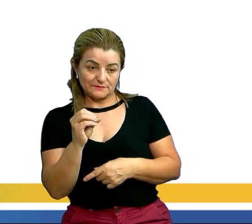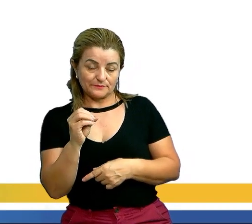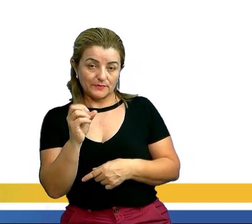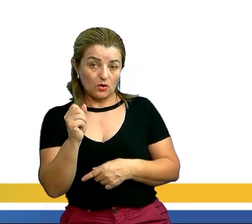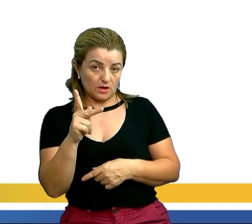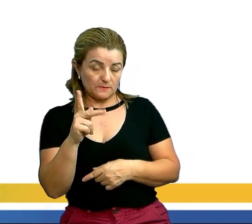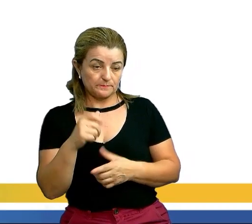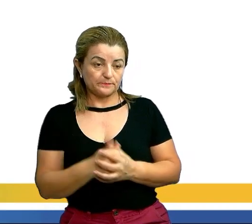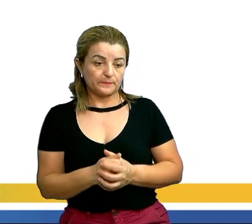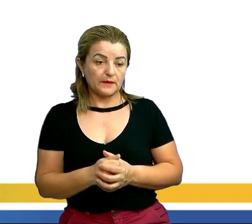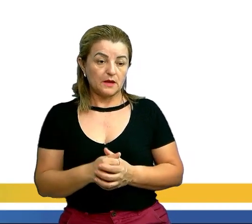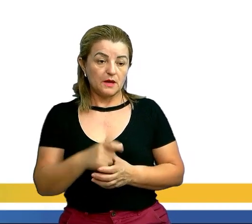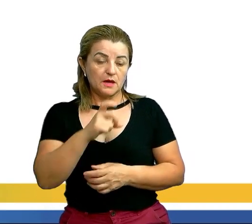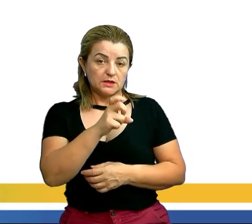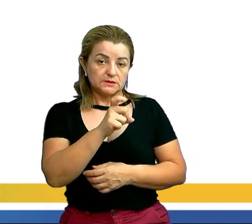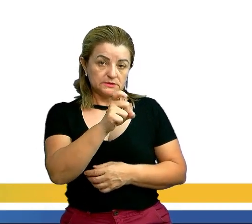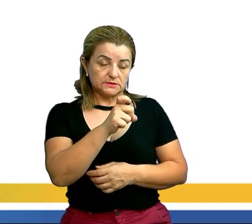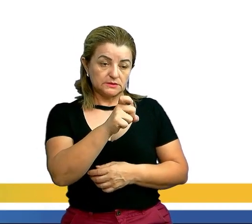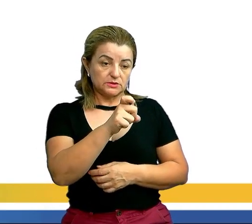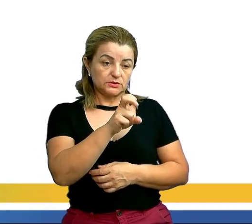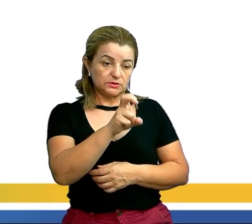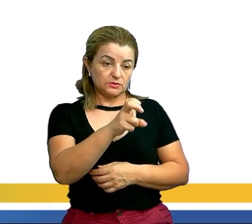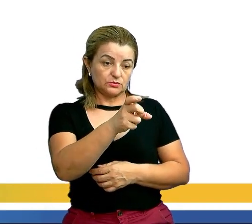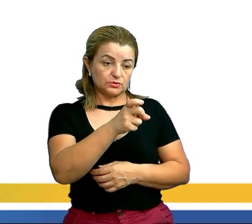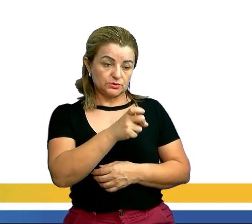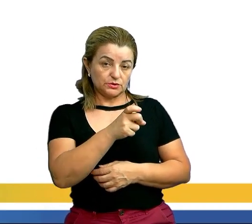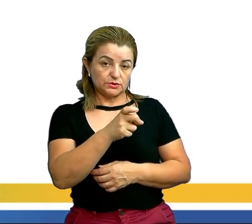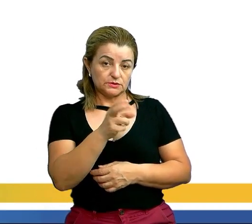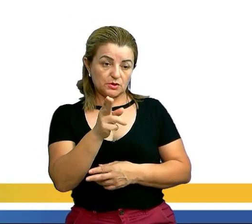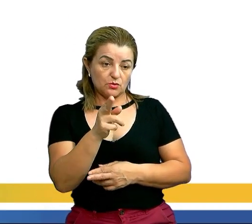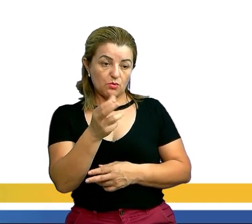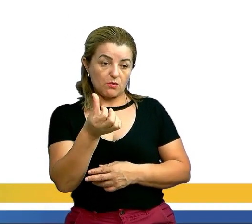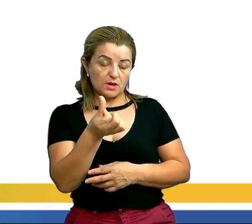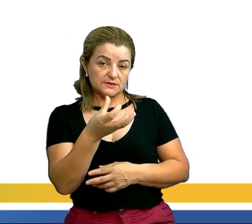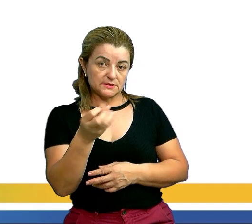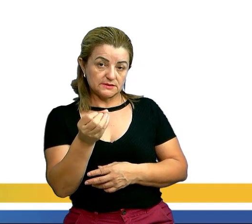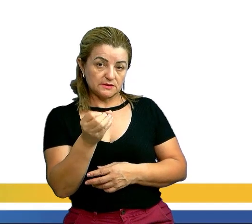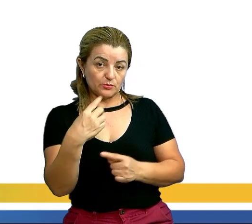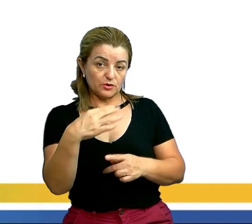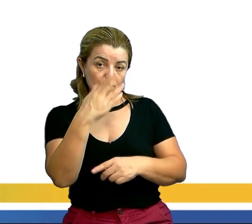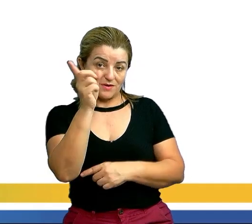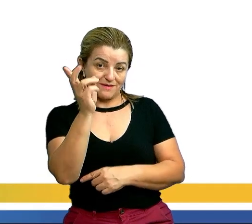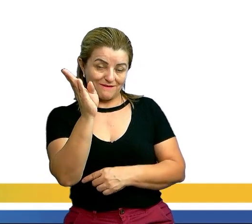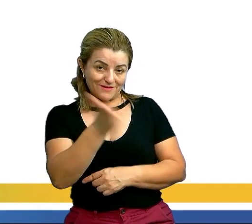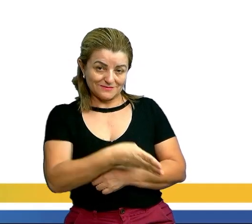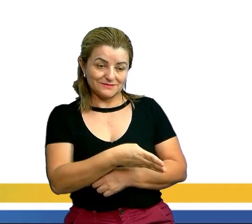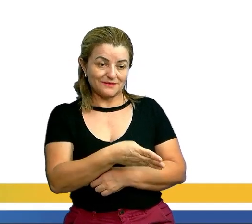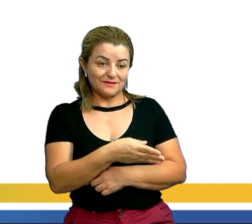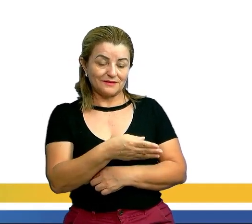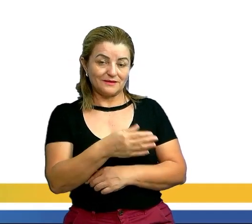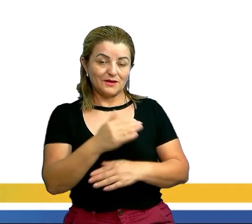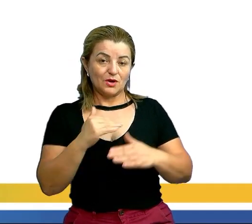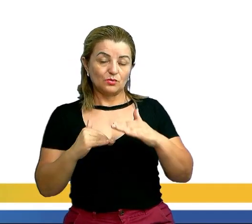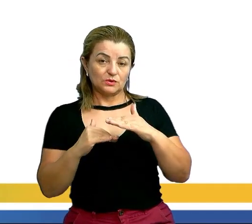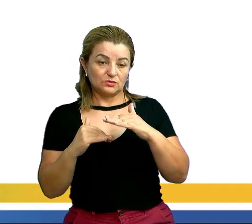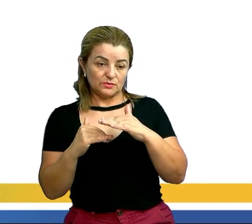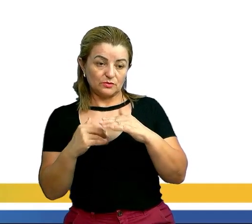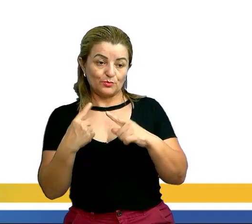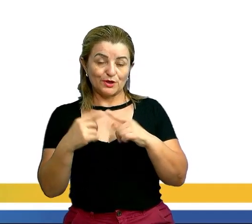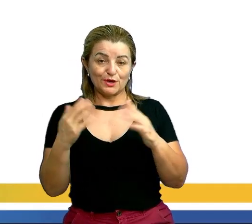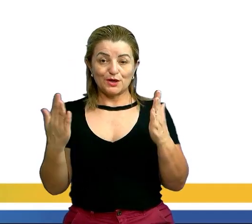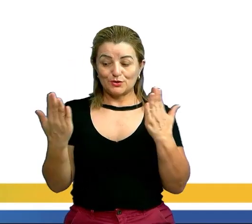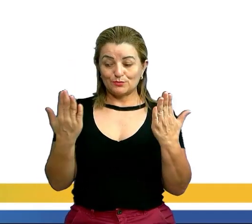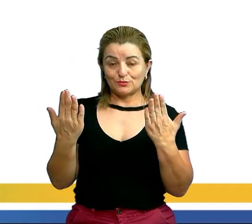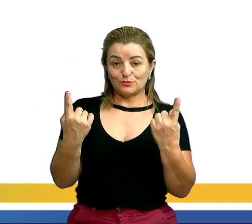Ok? Vai ficar 5X igual a 60, porque eu vou cancelar o denominador. Já que é igual em ambos os lados.